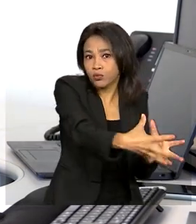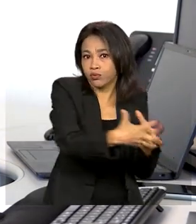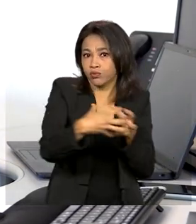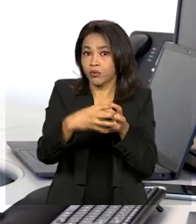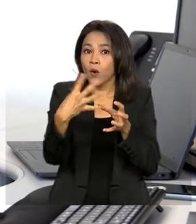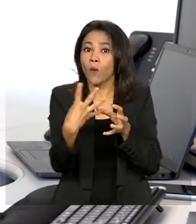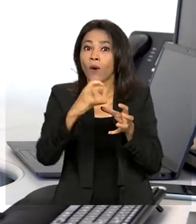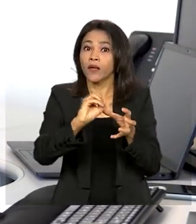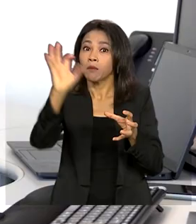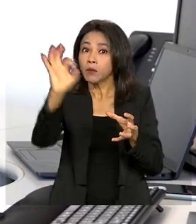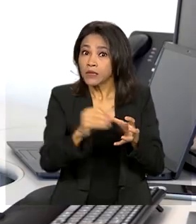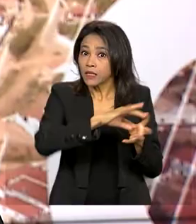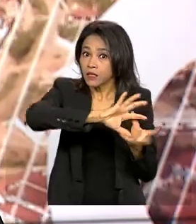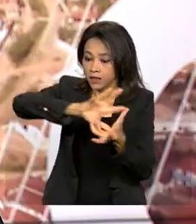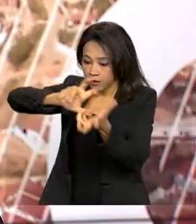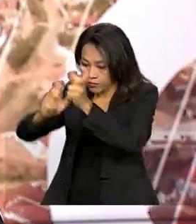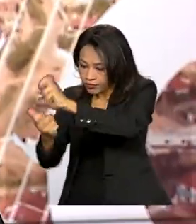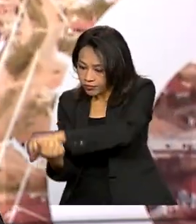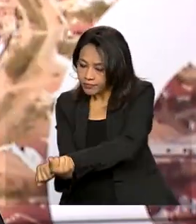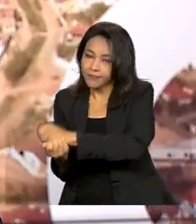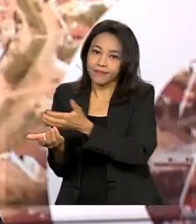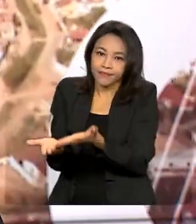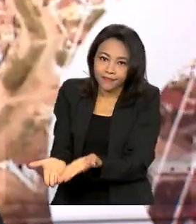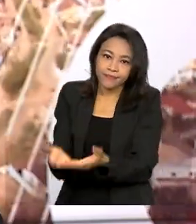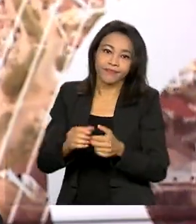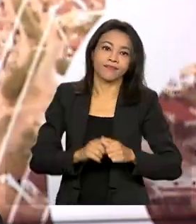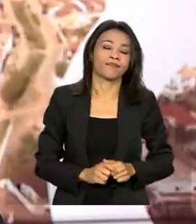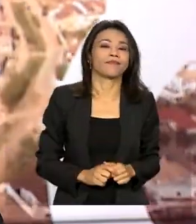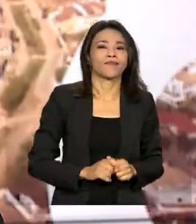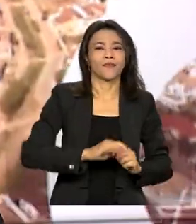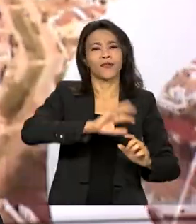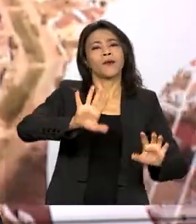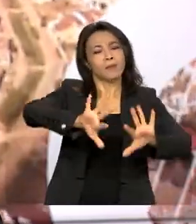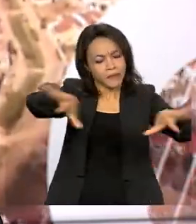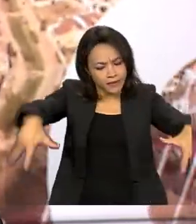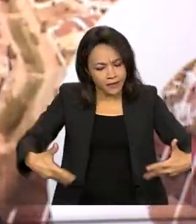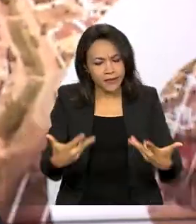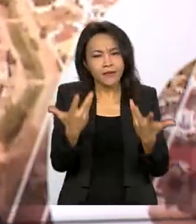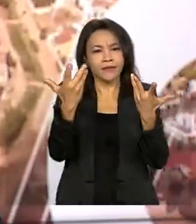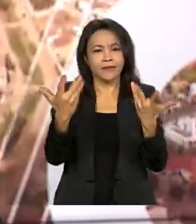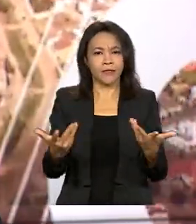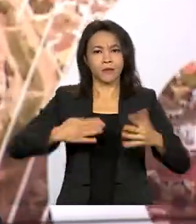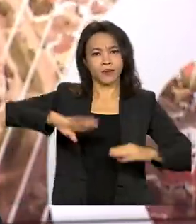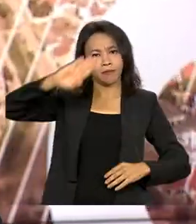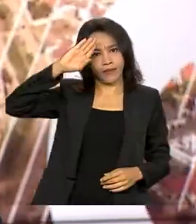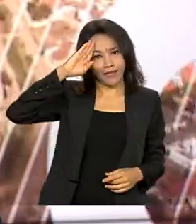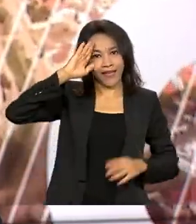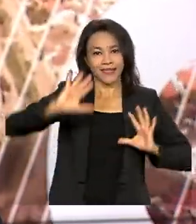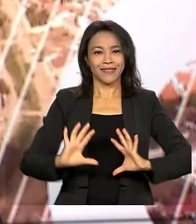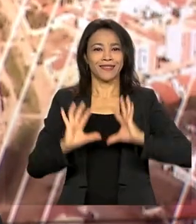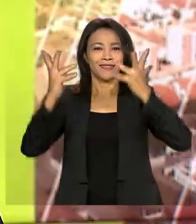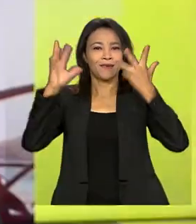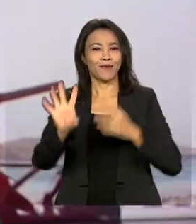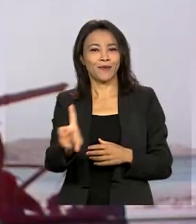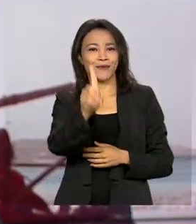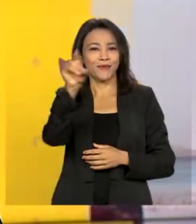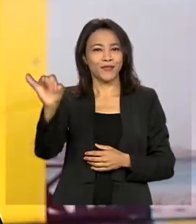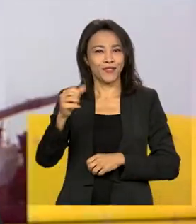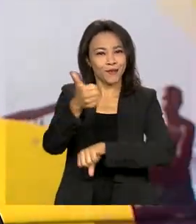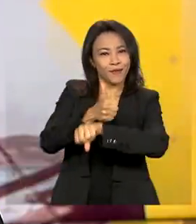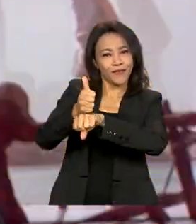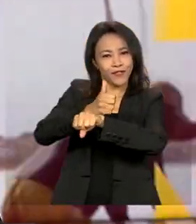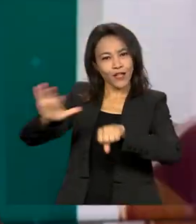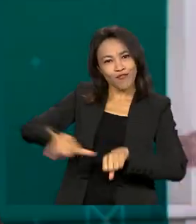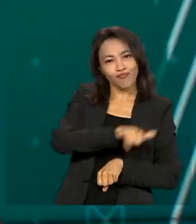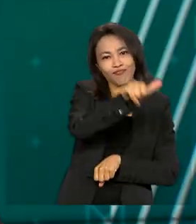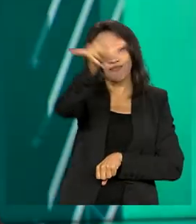recolhidas e recicladas. Uma cerimônia militar realizada em Brasília celebrou o Dia do Aviador e o aniversário